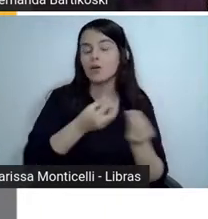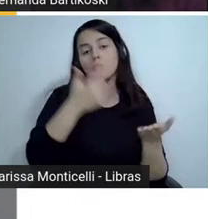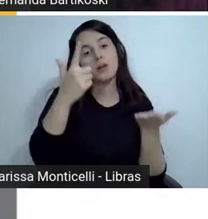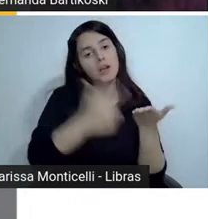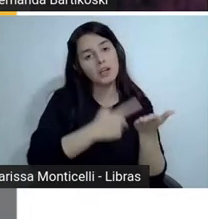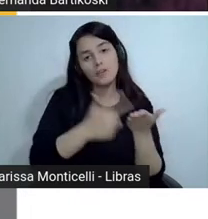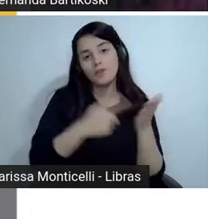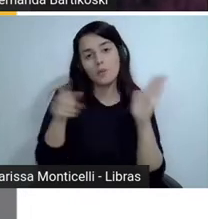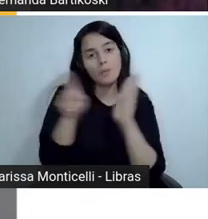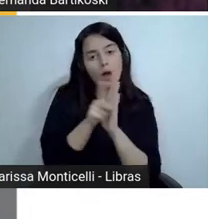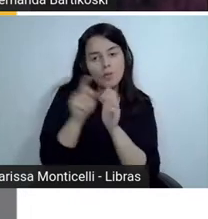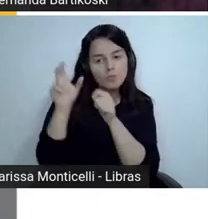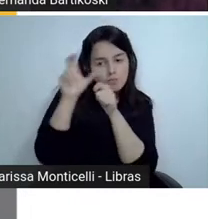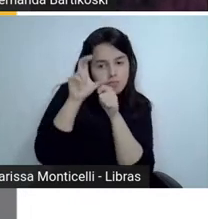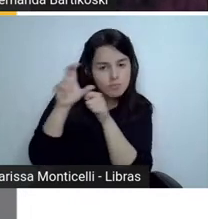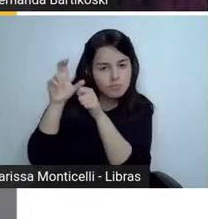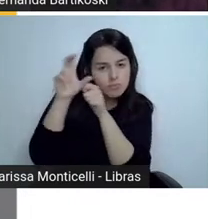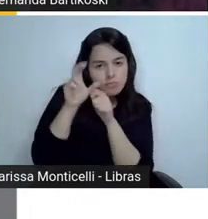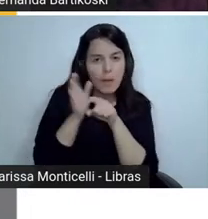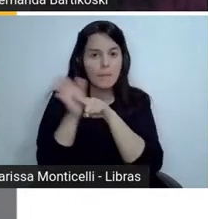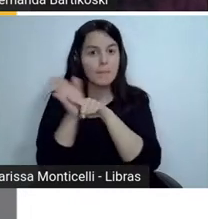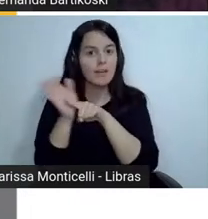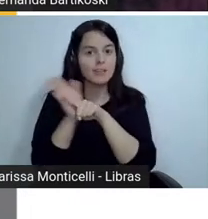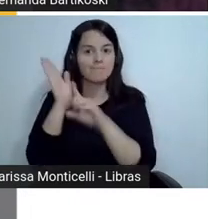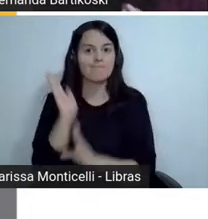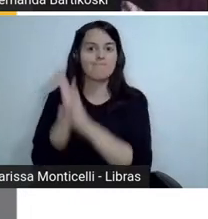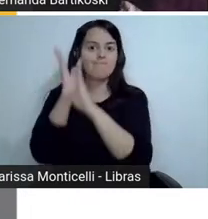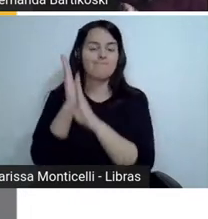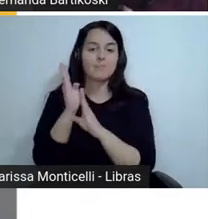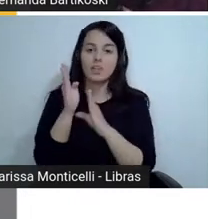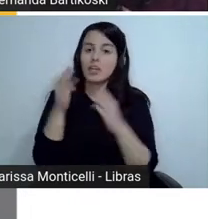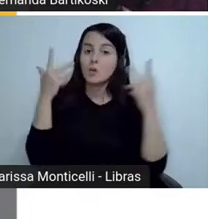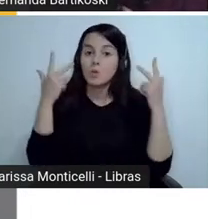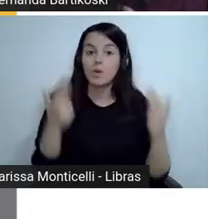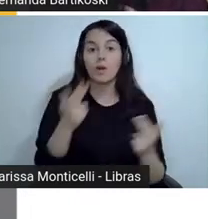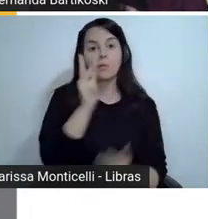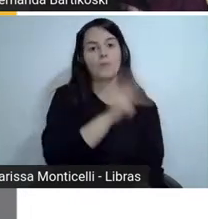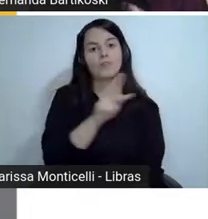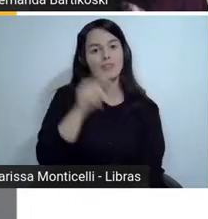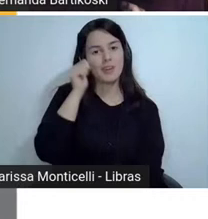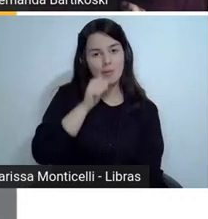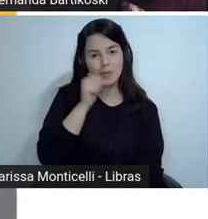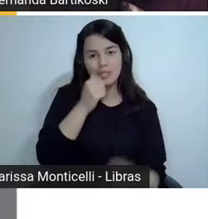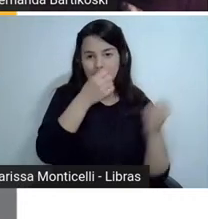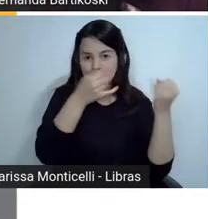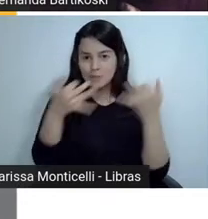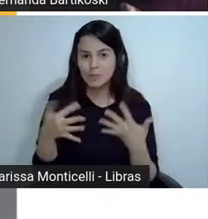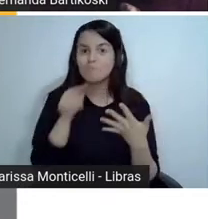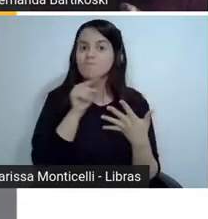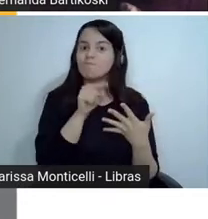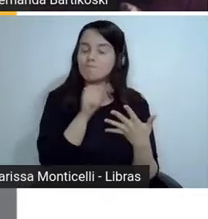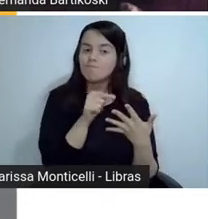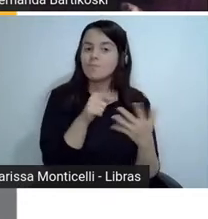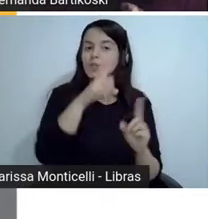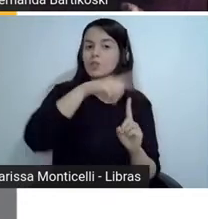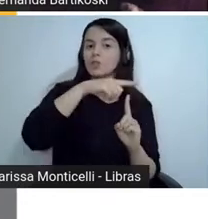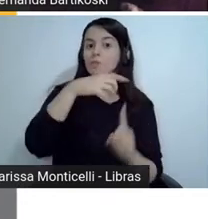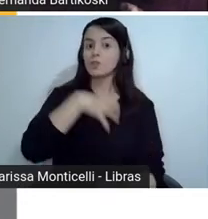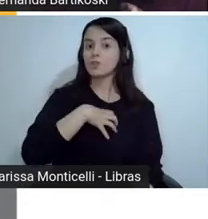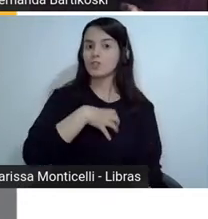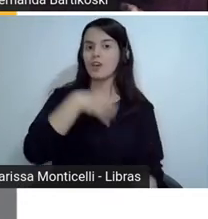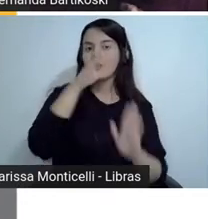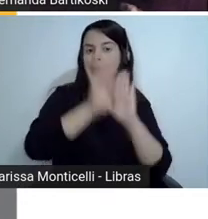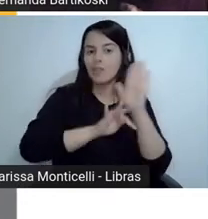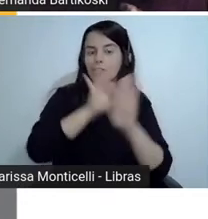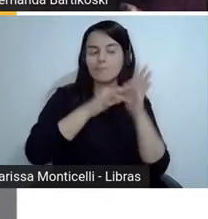alunos, como a professora mesmo falou, esse tipo de narrativa, ele prende a atenção do leitor. E num mundo que a gente tem